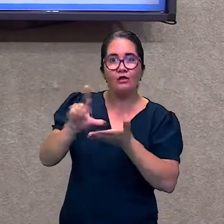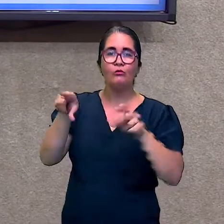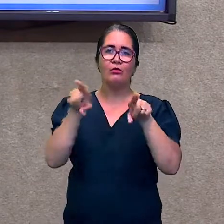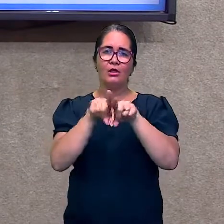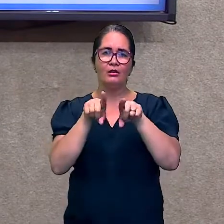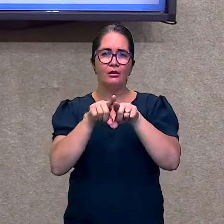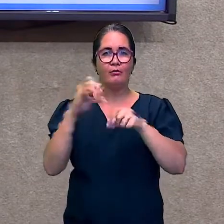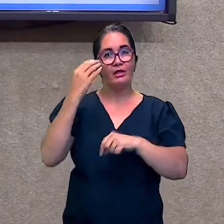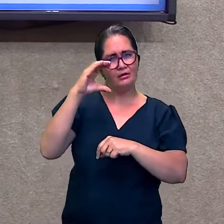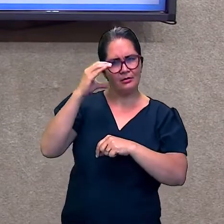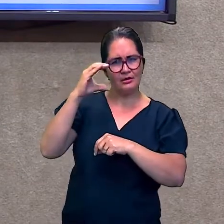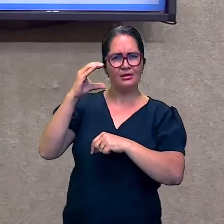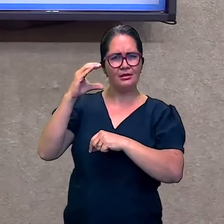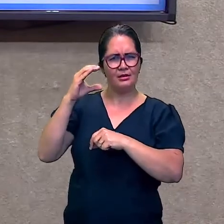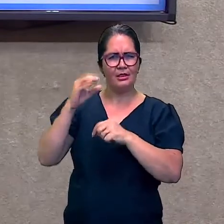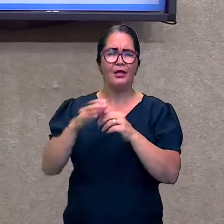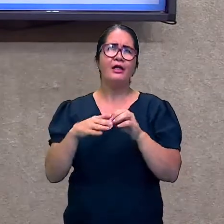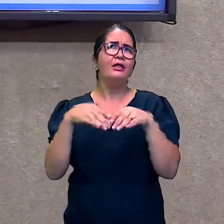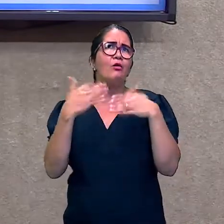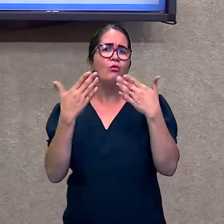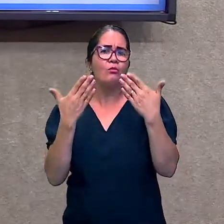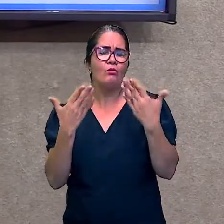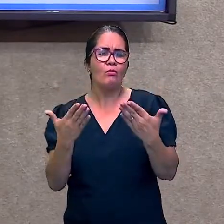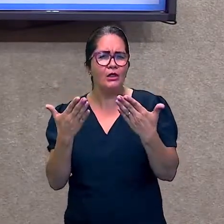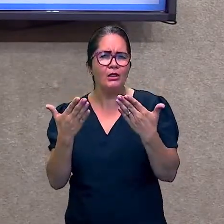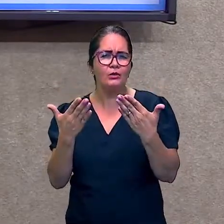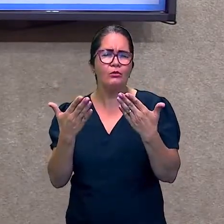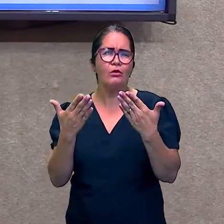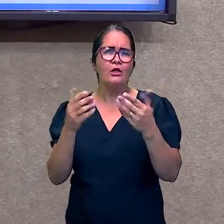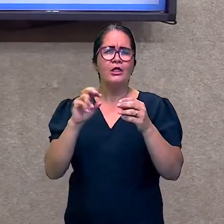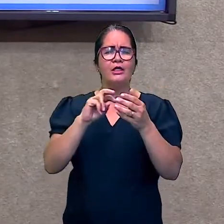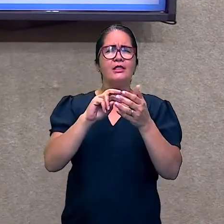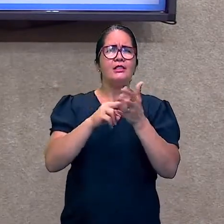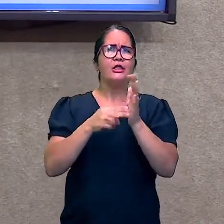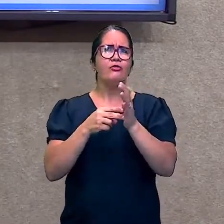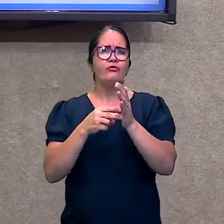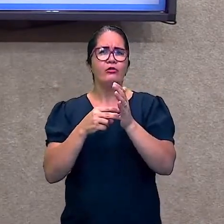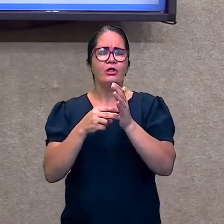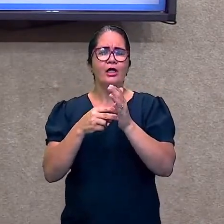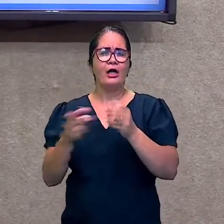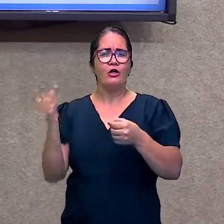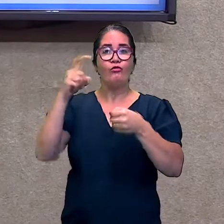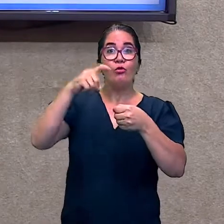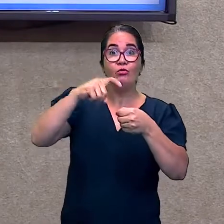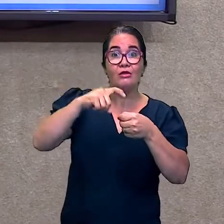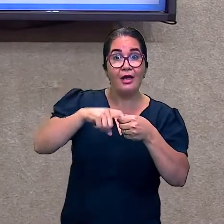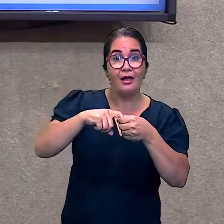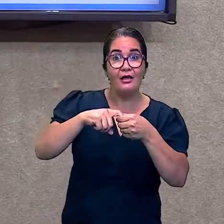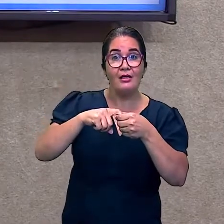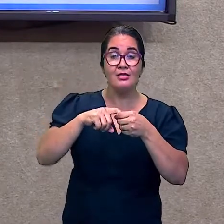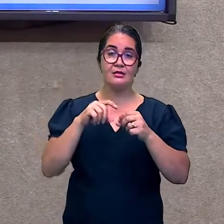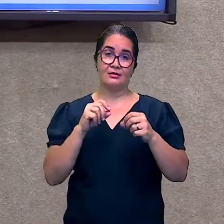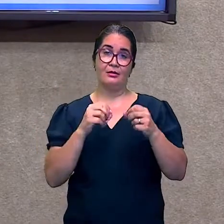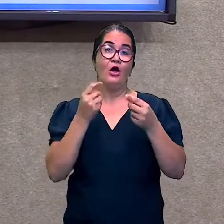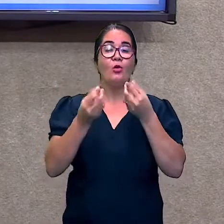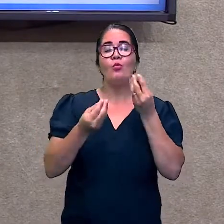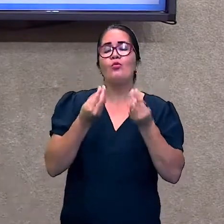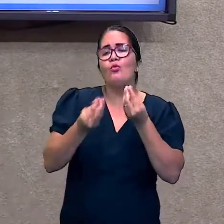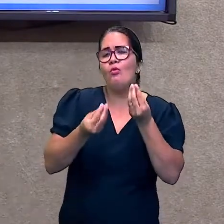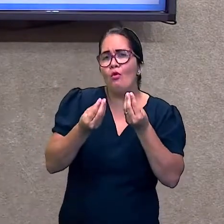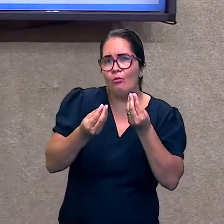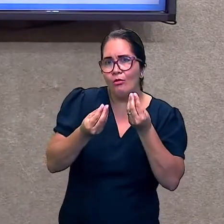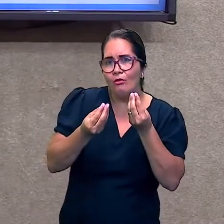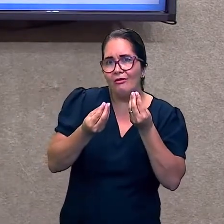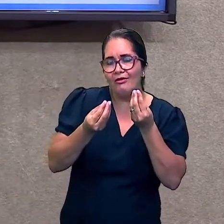recuperação, quando usa esse termo recuperar, está recuperando do